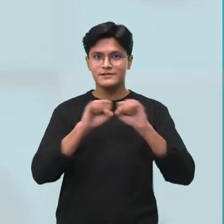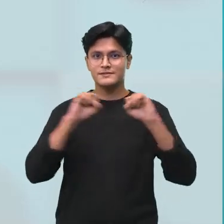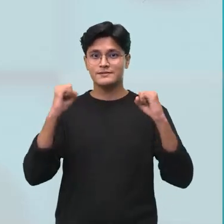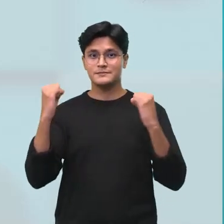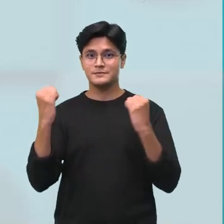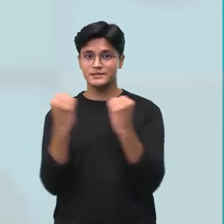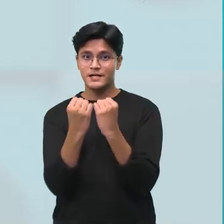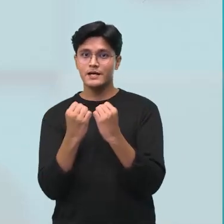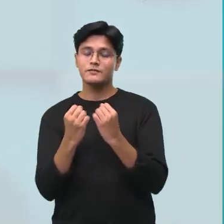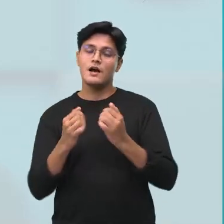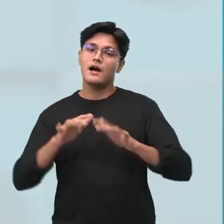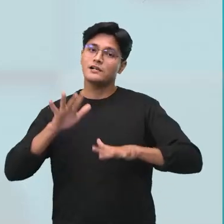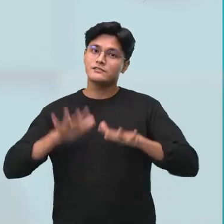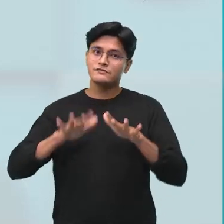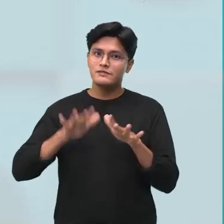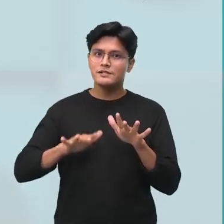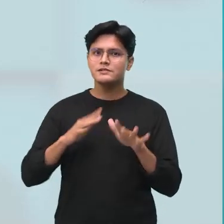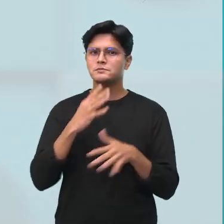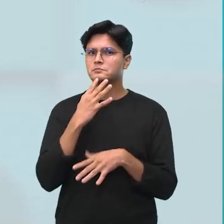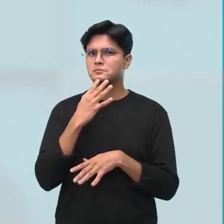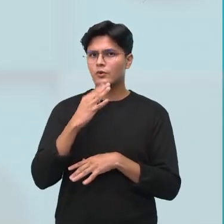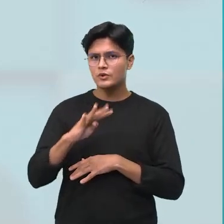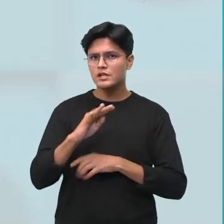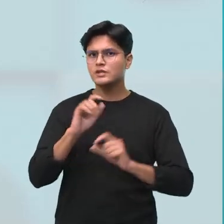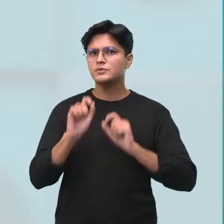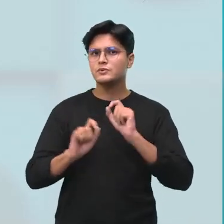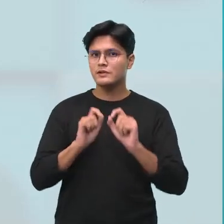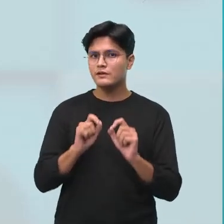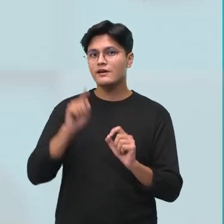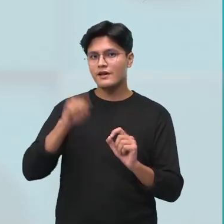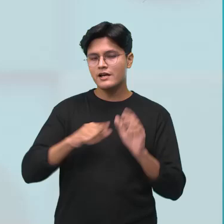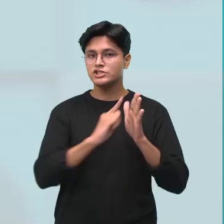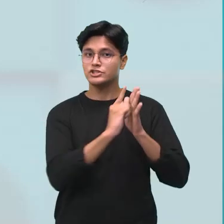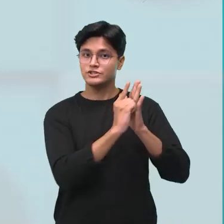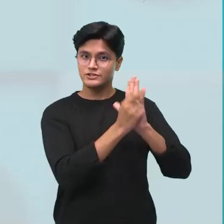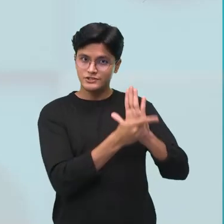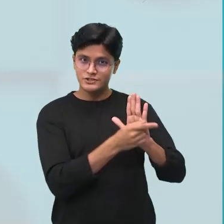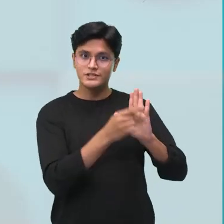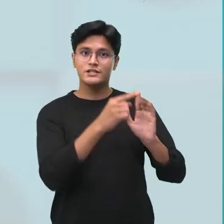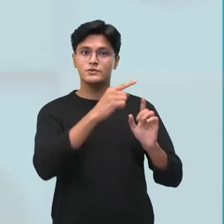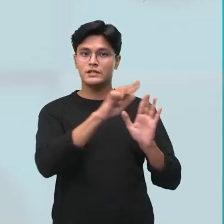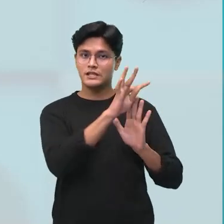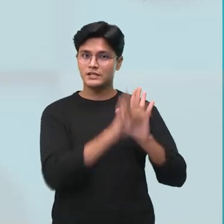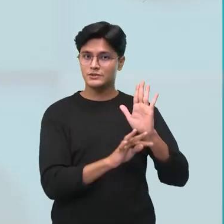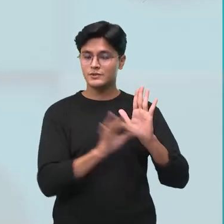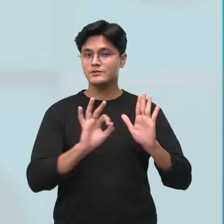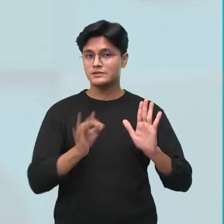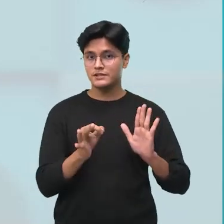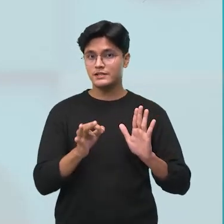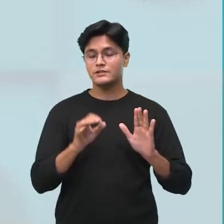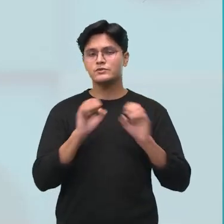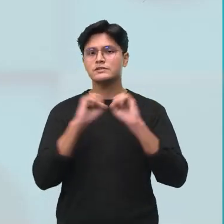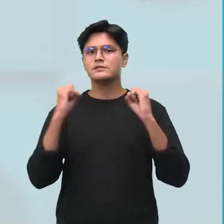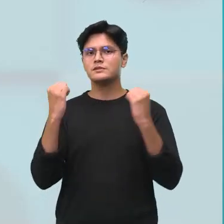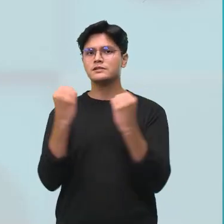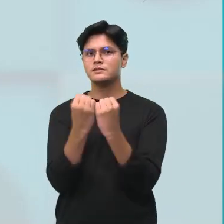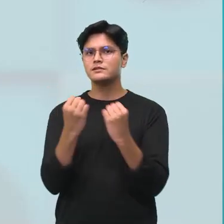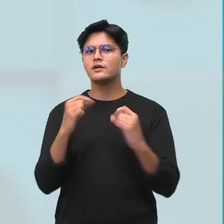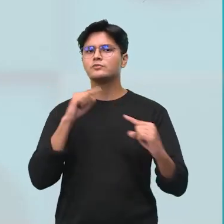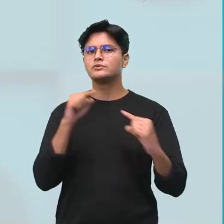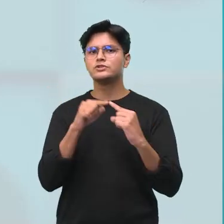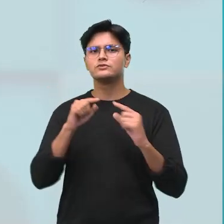e nem sabem, às vezes, que tem um gênero específico para isso? É isso mesmo! O seminário, ele serve